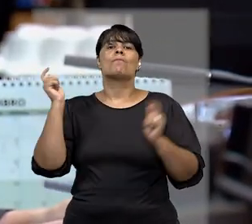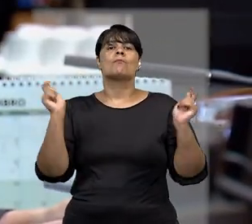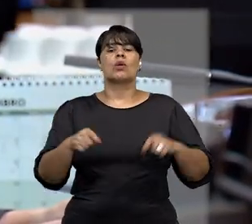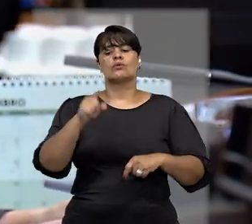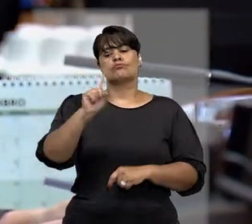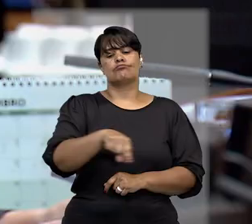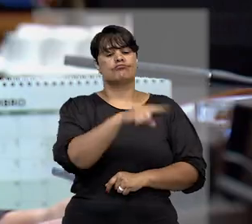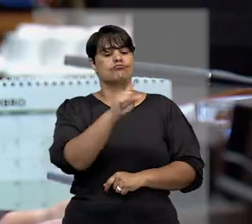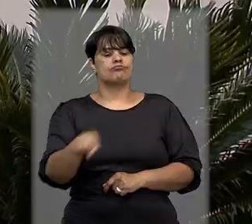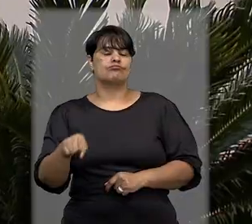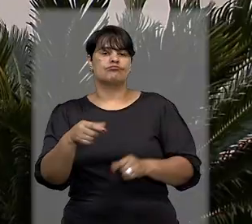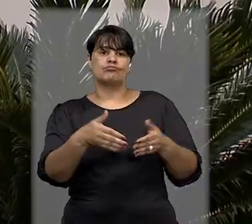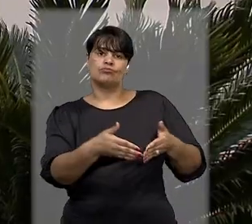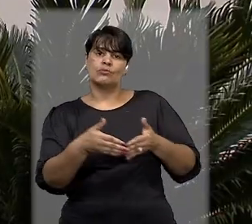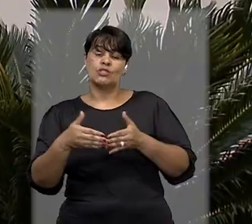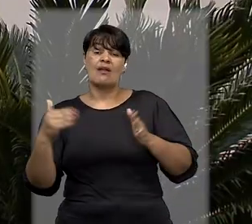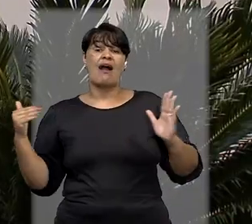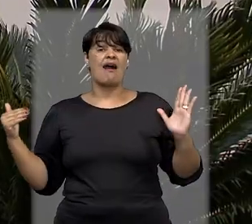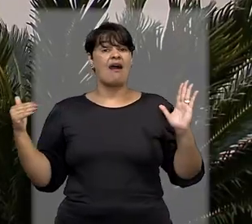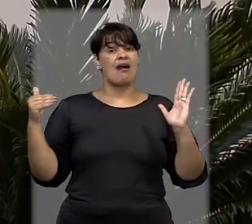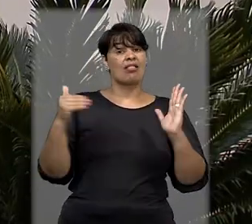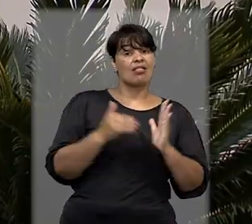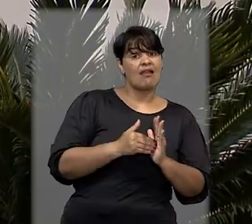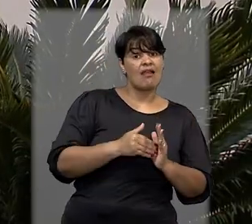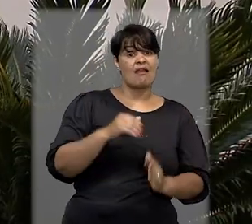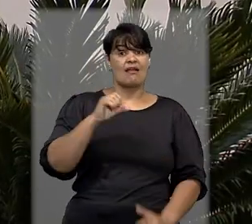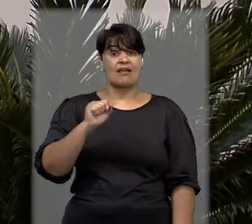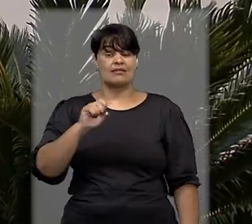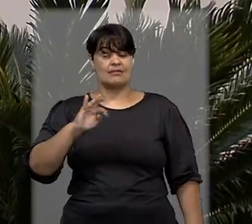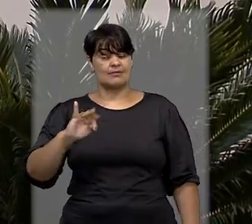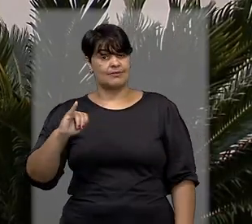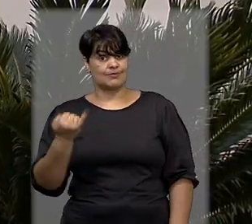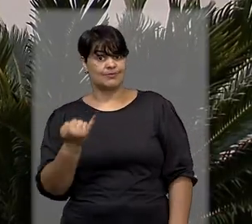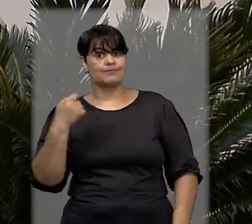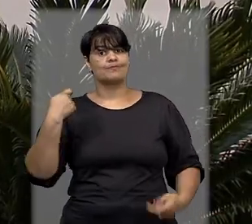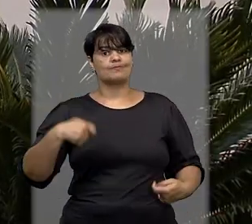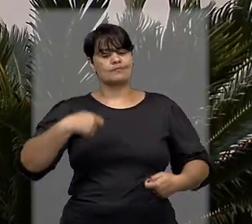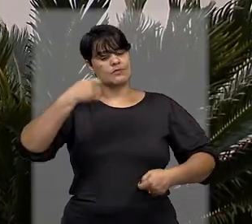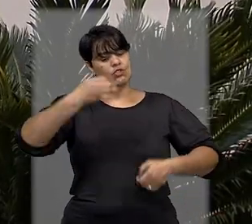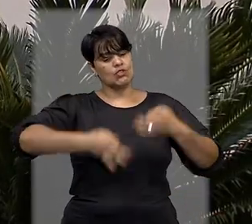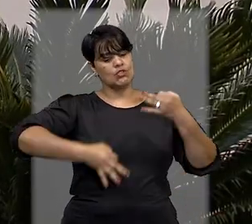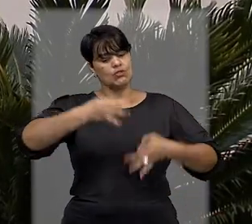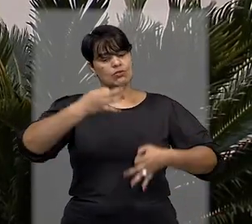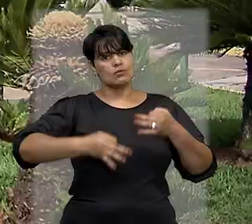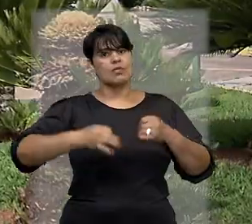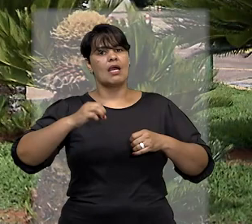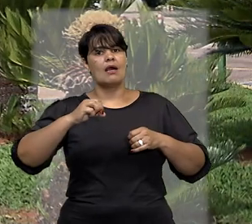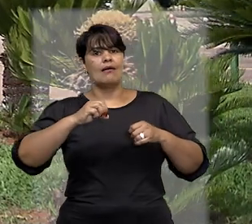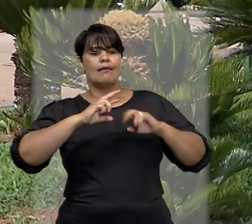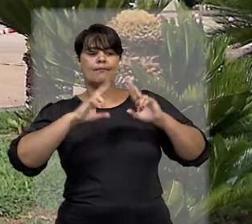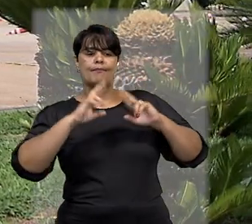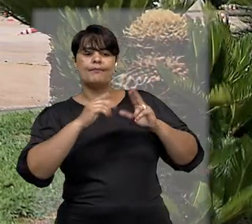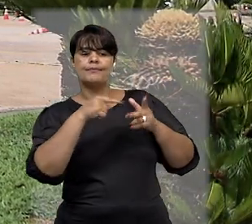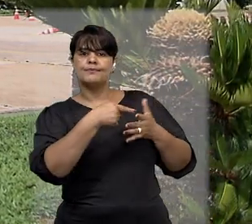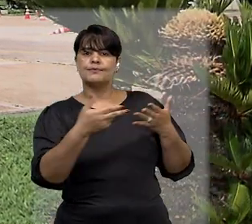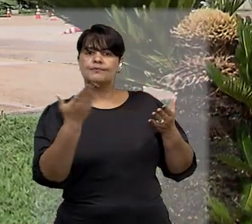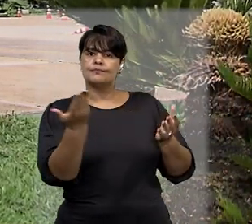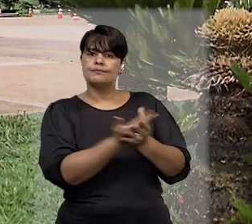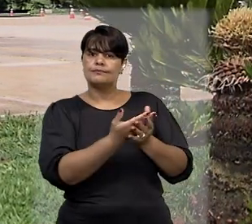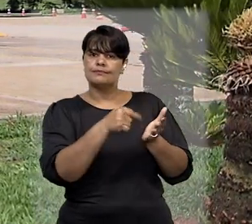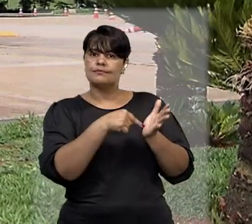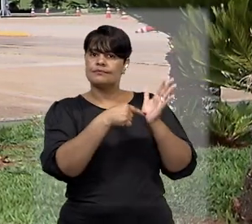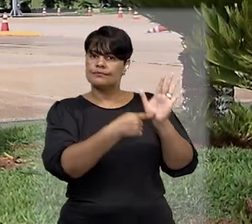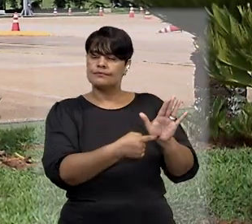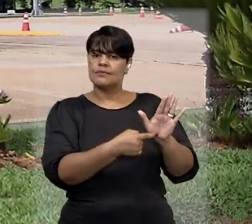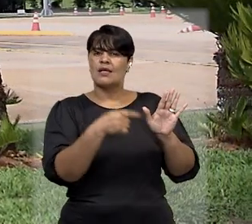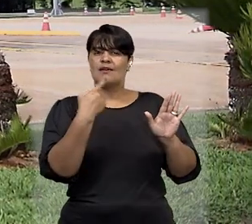cumprimento do pedido até que o Superior Tribunal de Justiça julgue o mérito da reclamação protocolada pela defesa, que